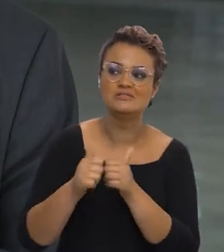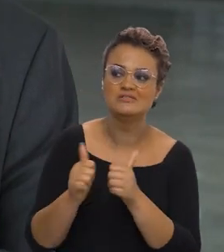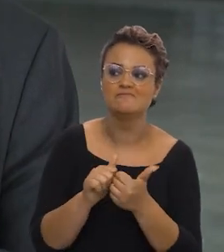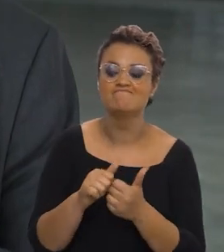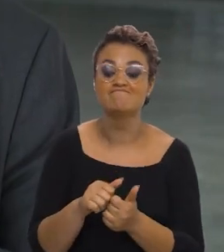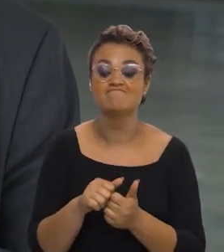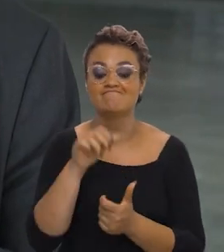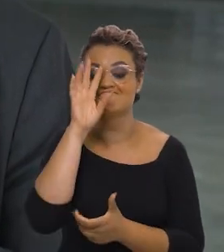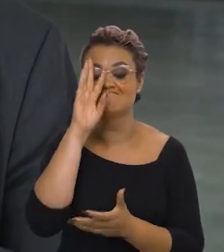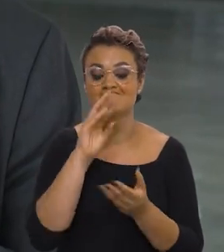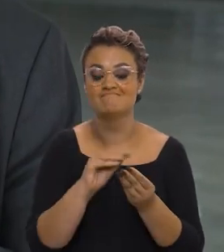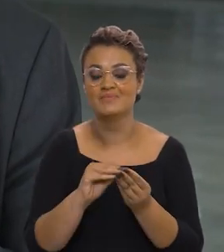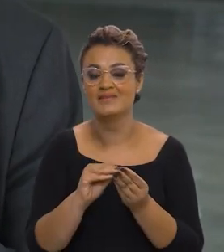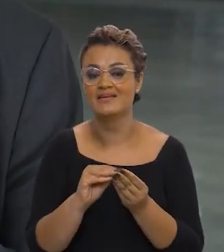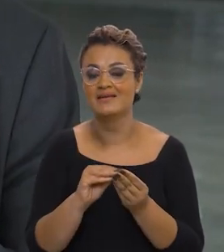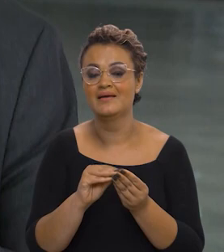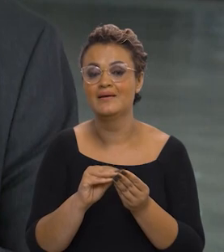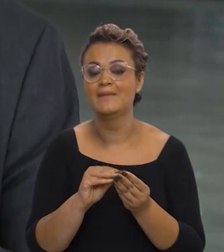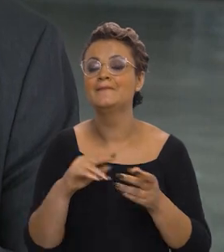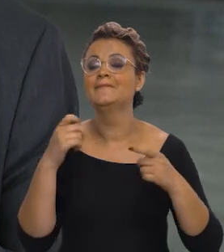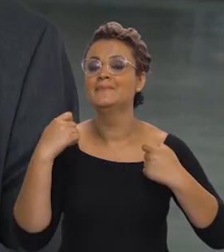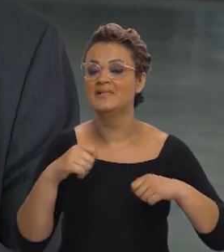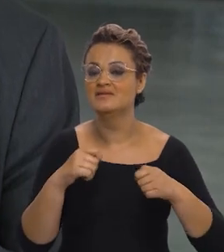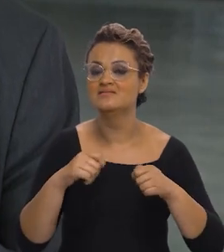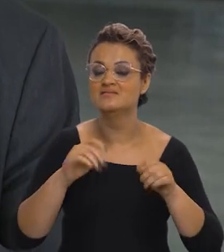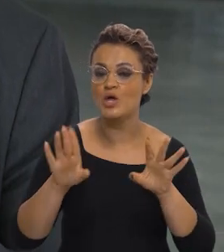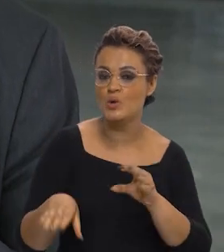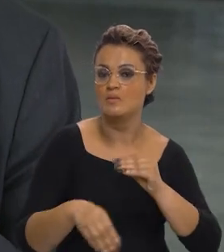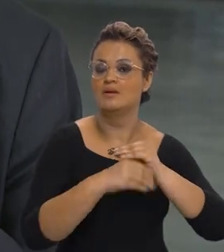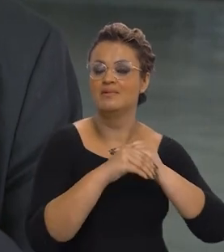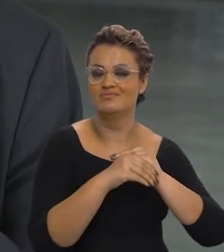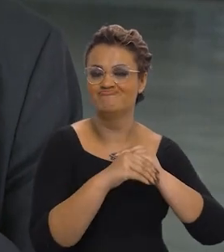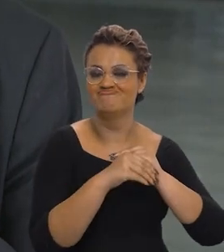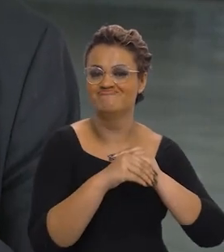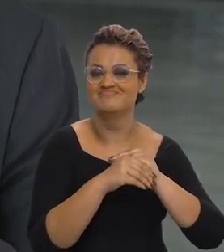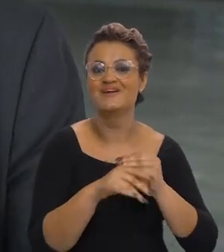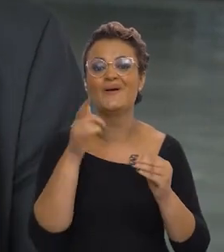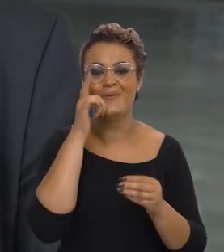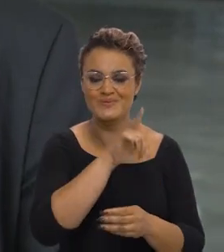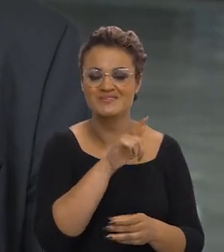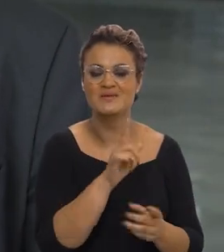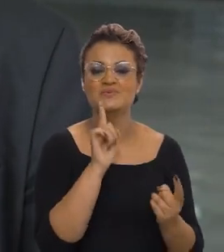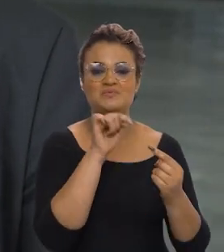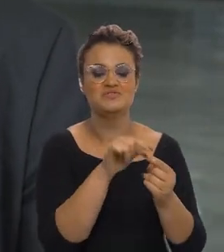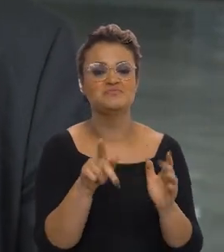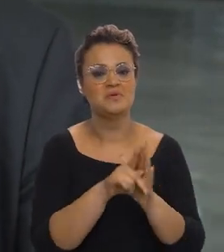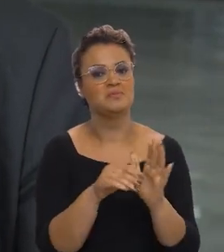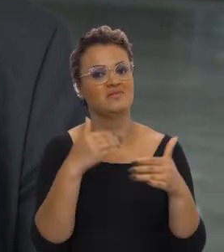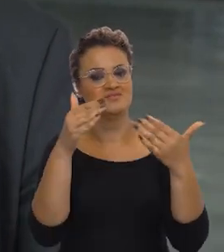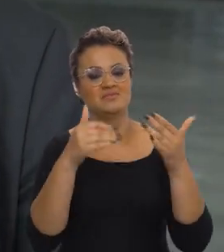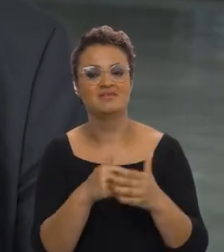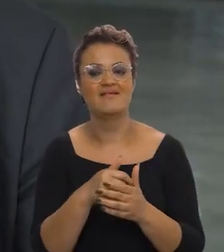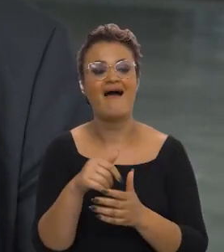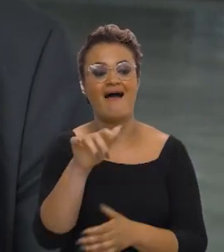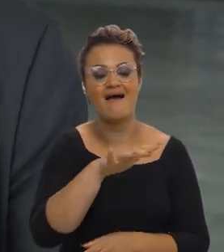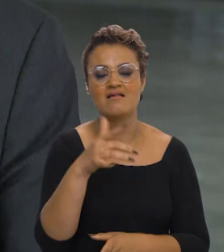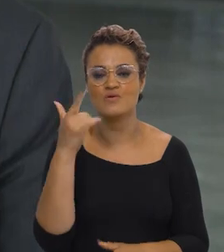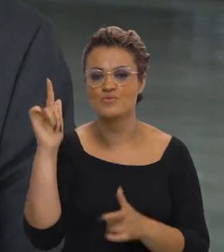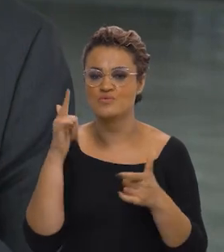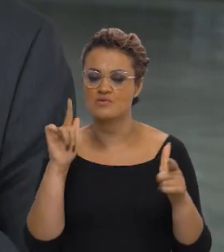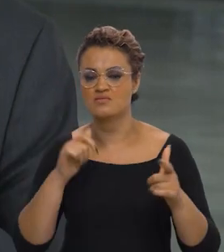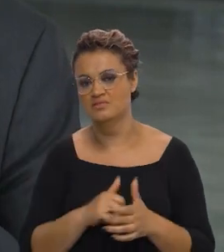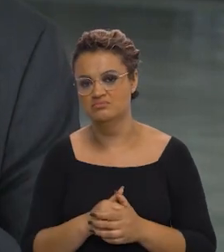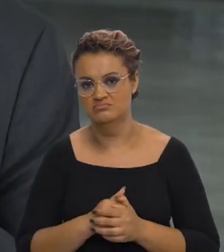gente foi vendo que precisavam ser incorporadas para que alcançasse esse objetivo do crescimento novas áreas.